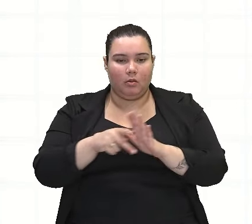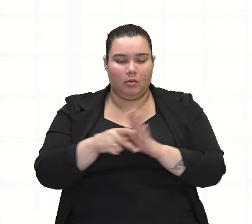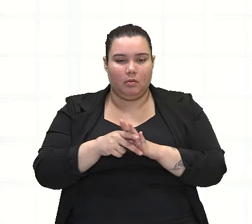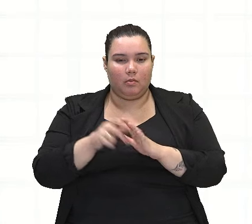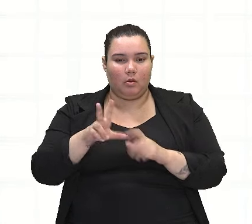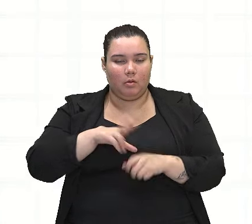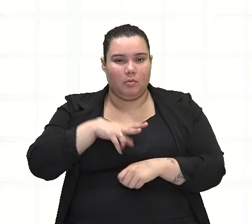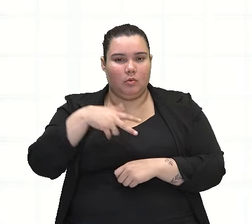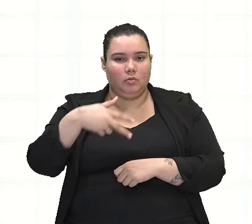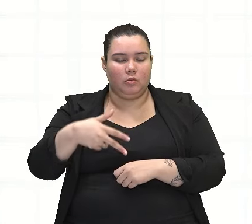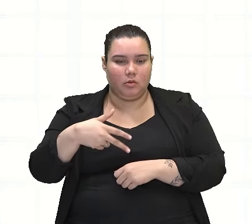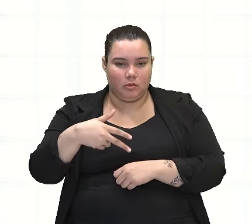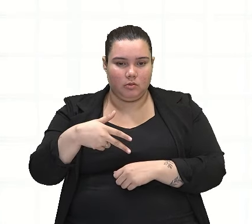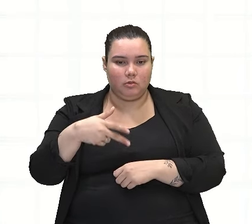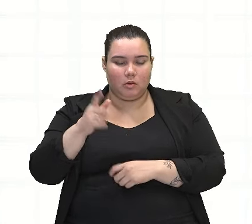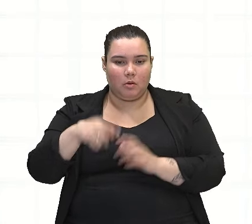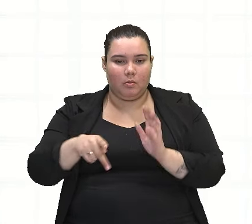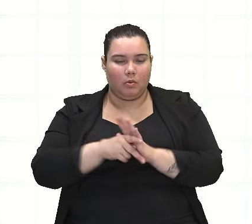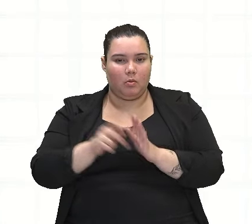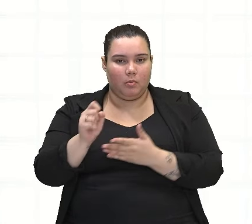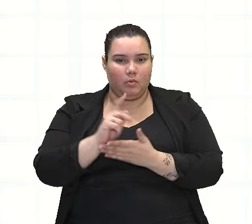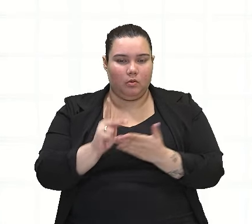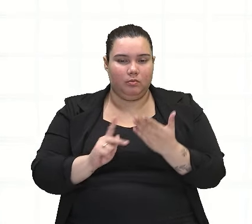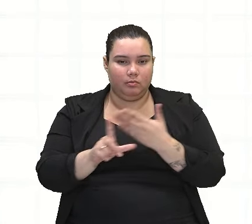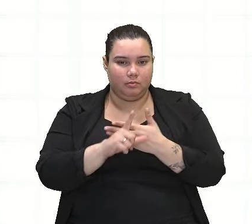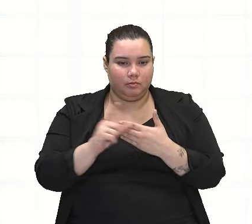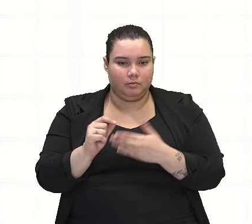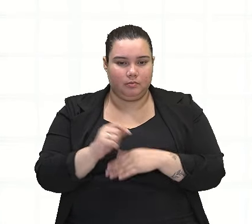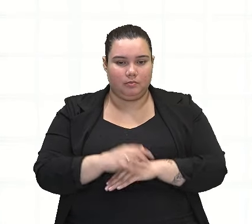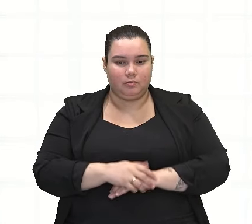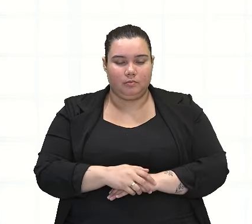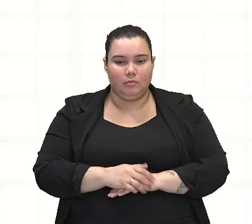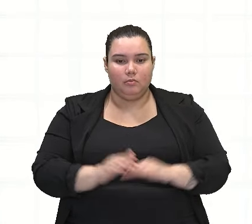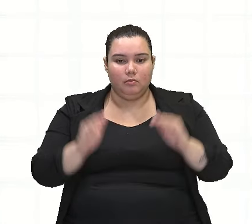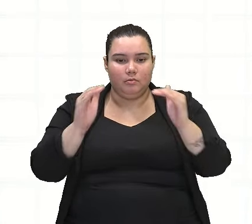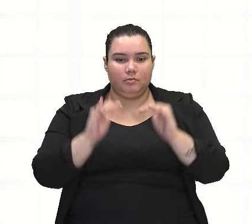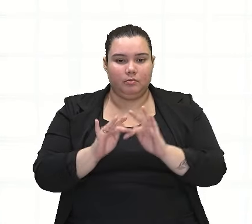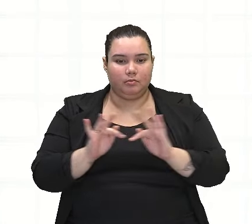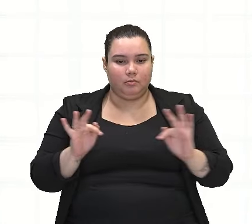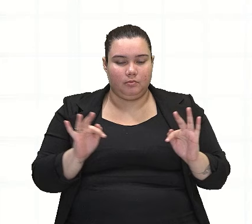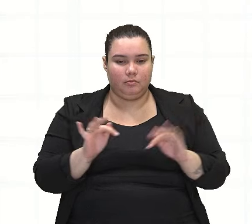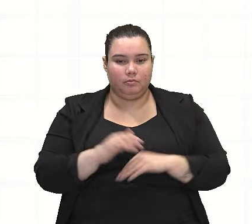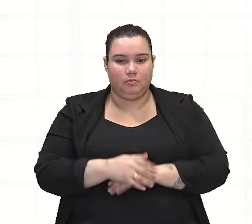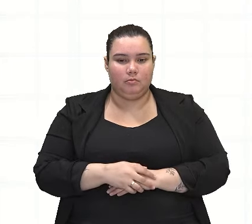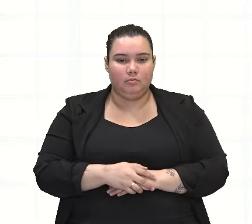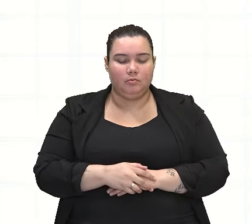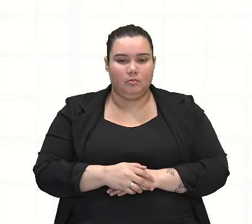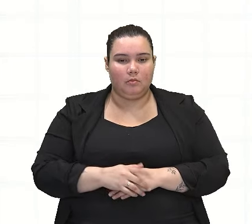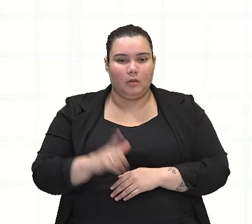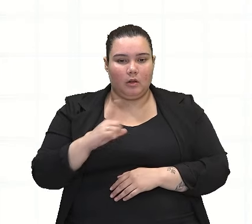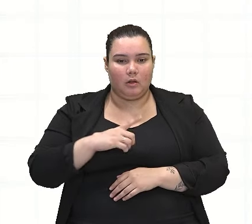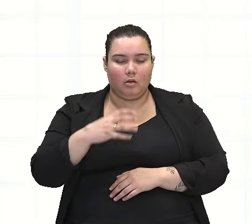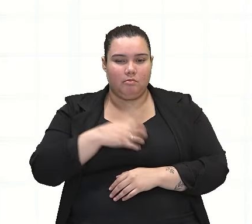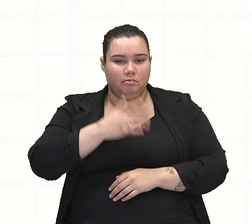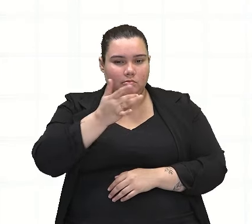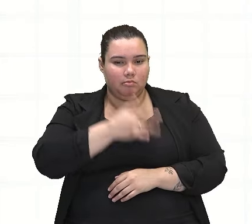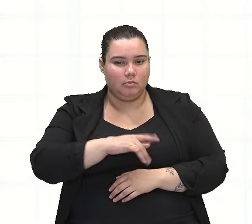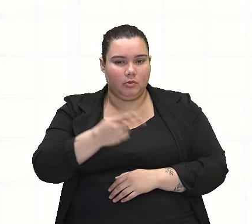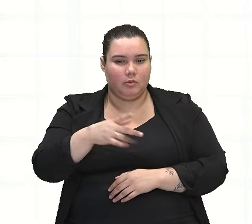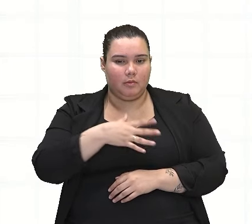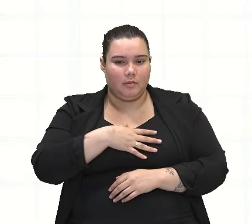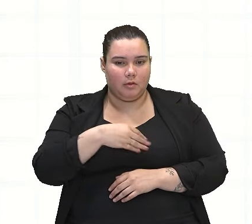portugueses como Fernando Pessoa. Outro exemplo, olha só, tenha pena de sua filha,